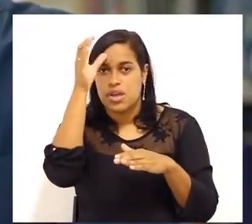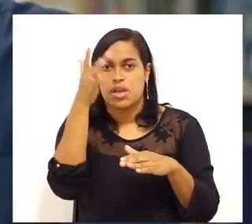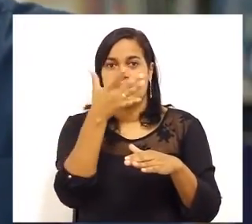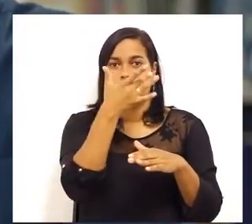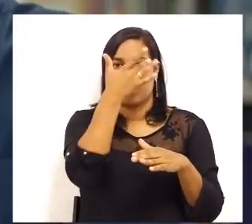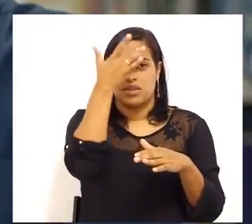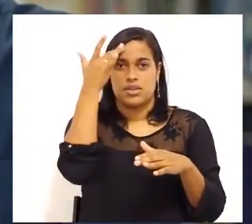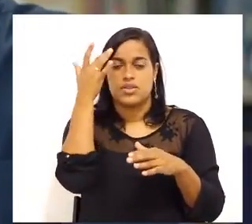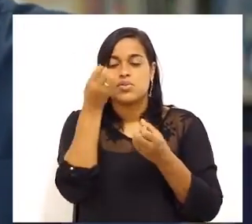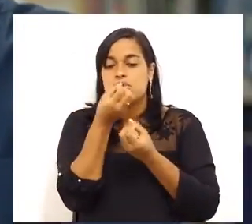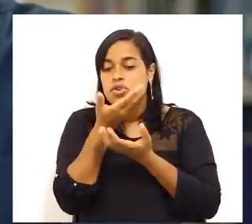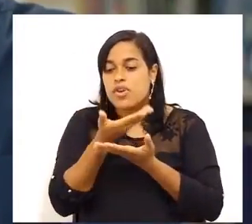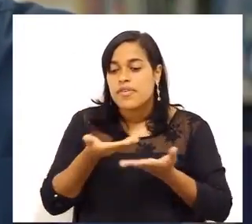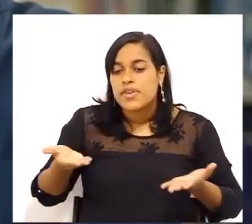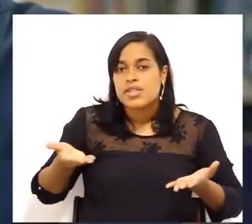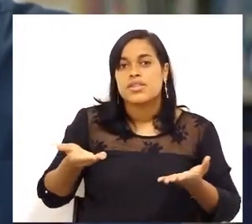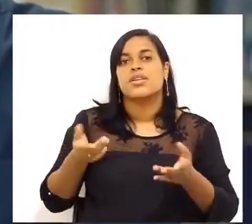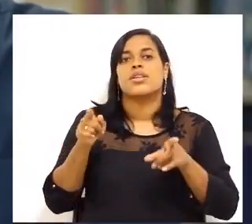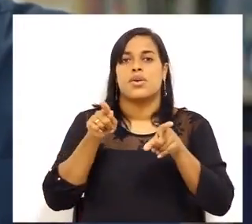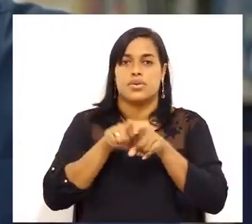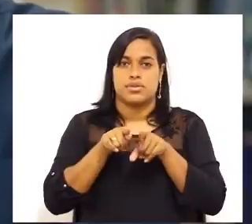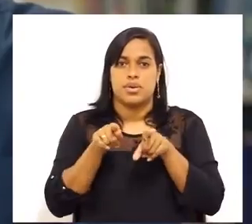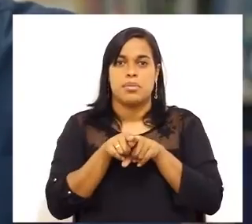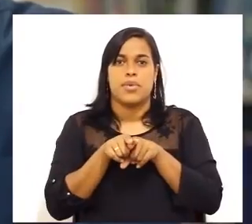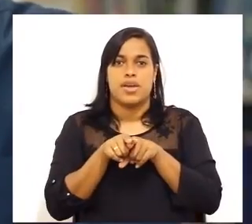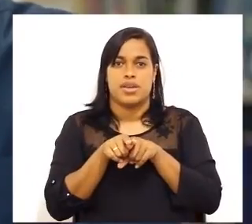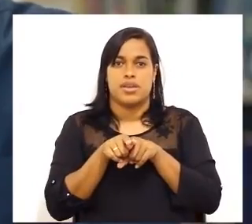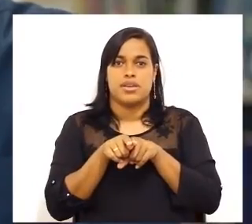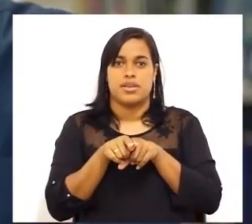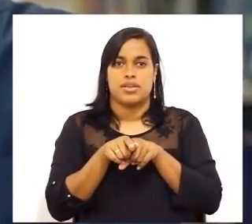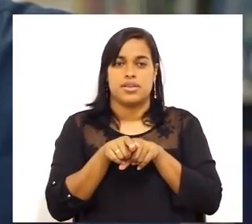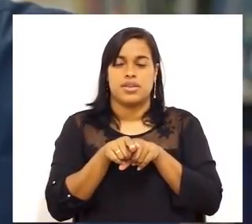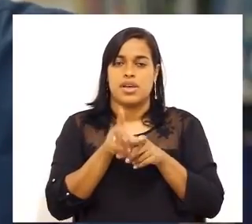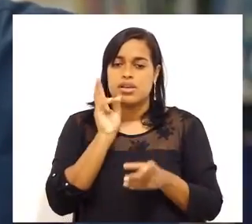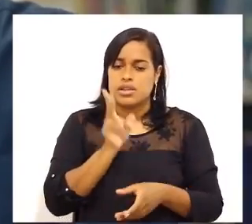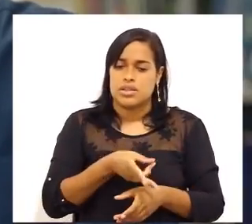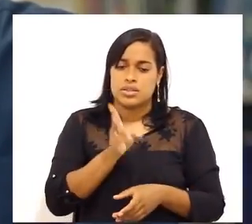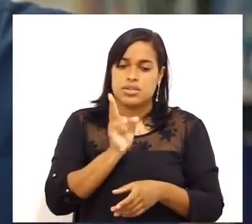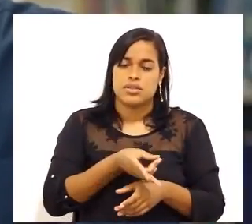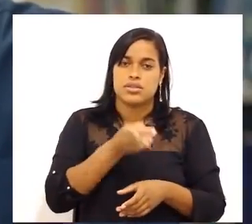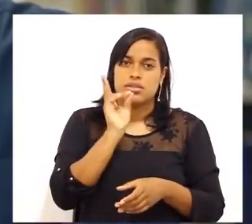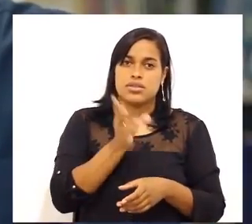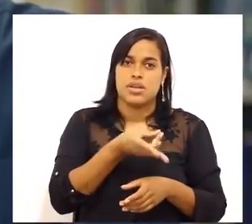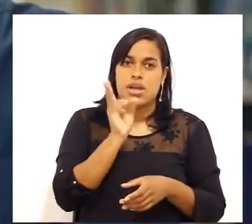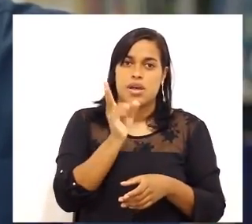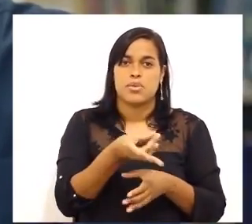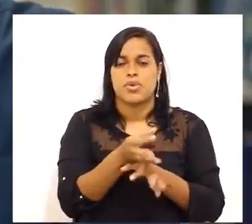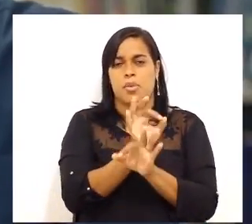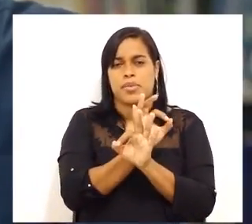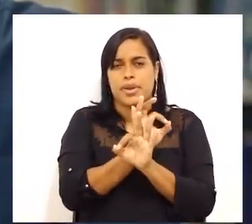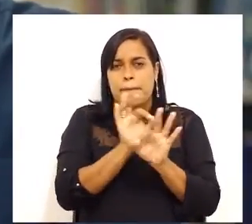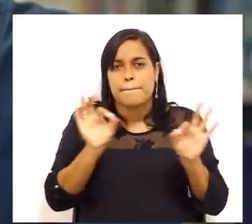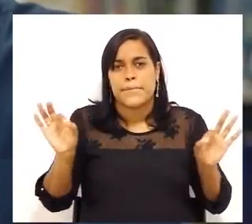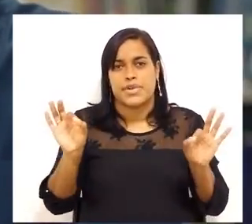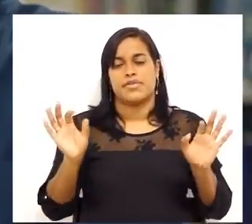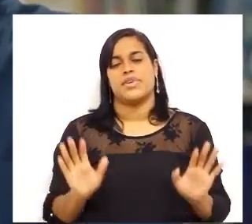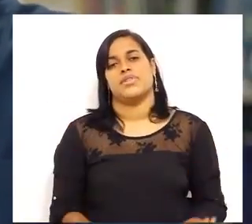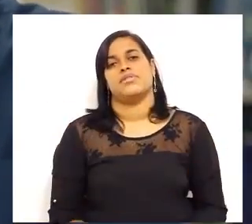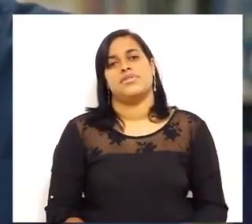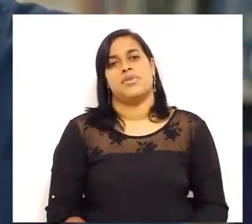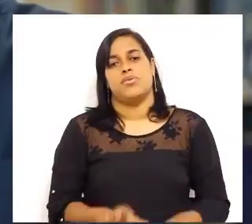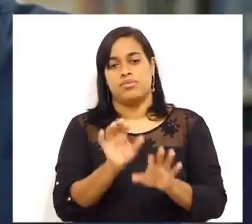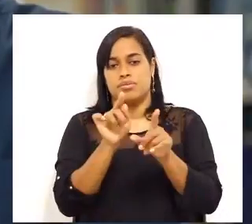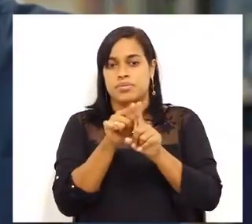que visitam o parque. E podem ter certeza, vem alcançando isso com muita perfeição. Um simples dado que